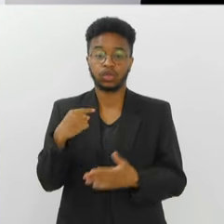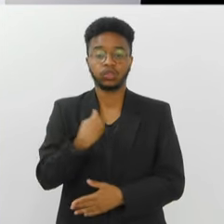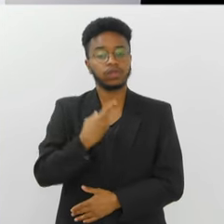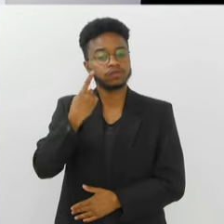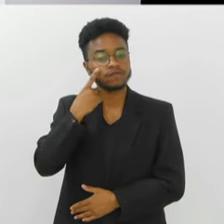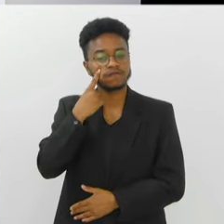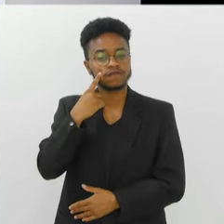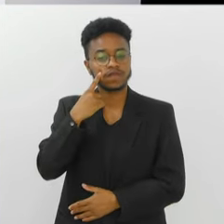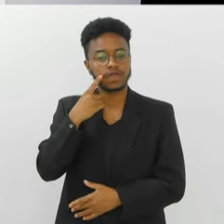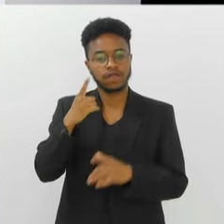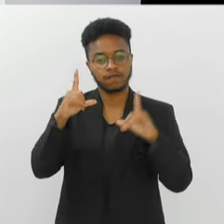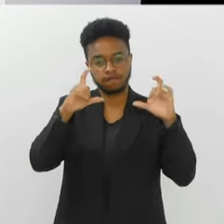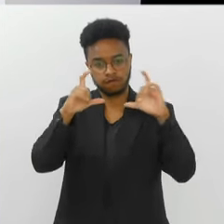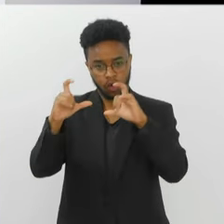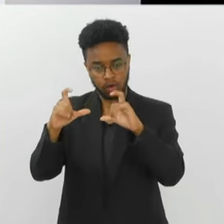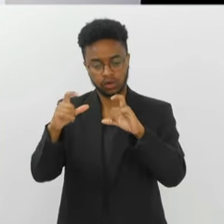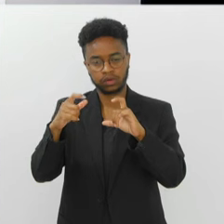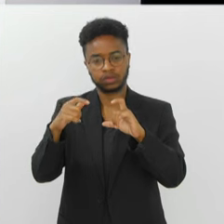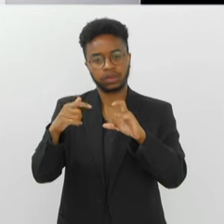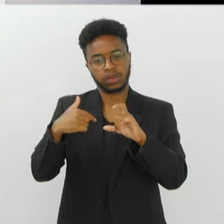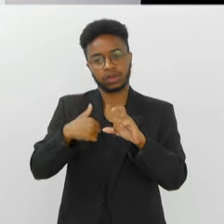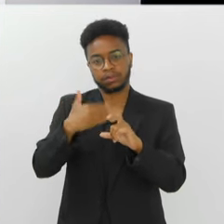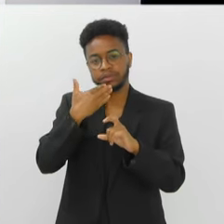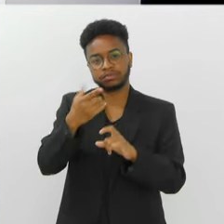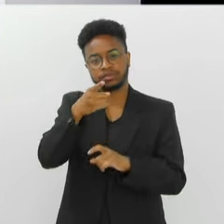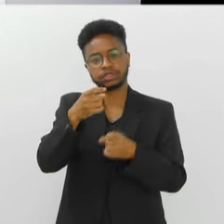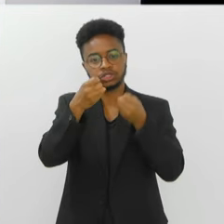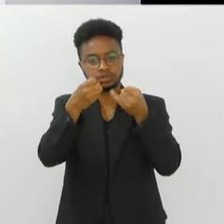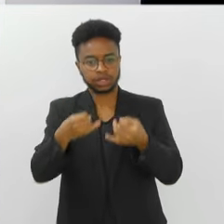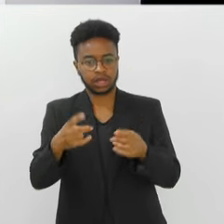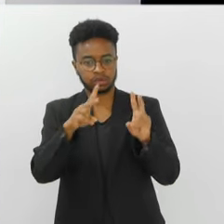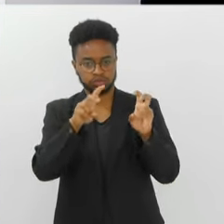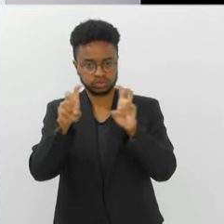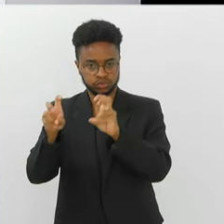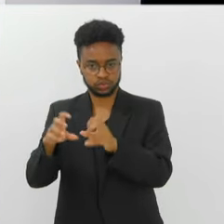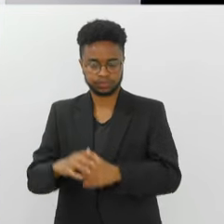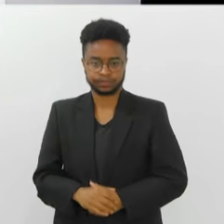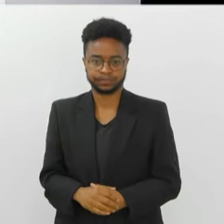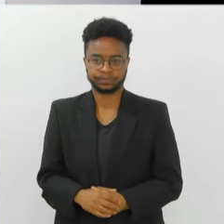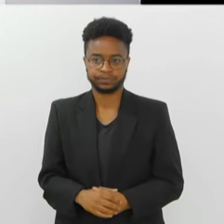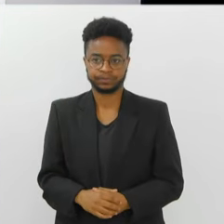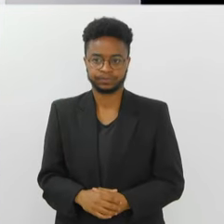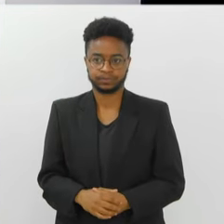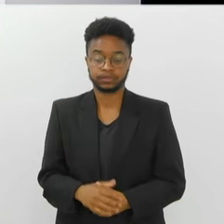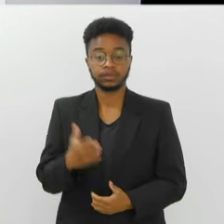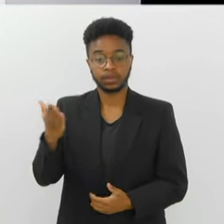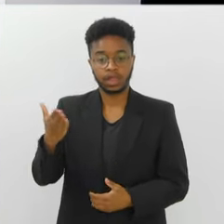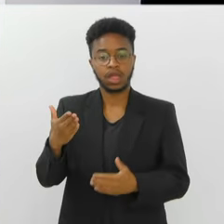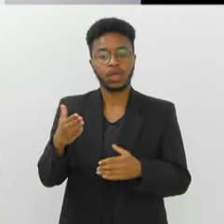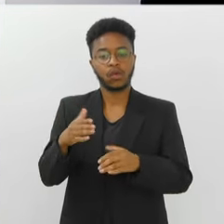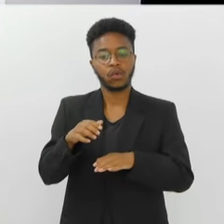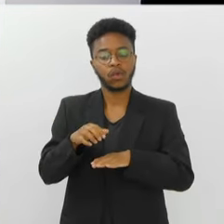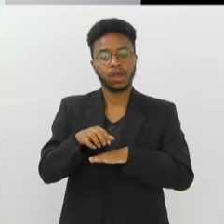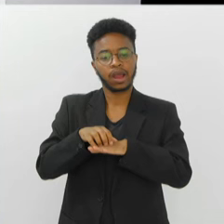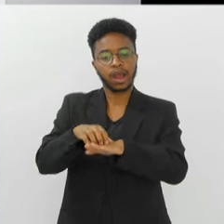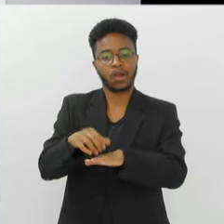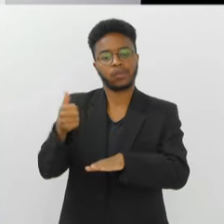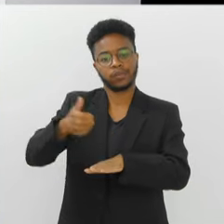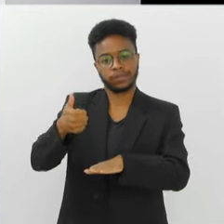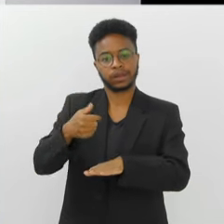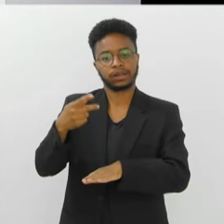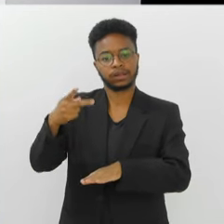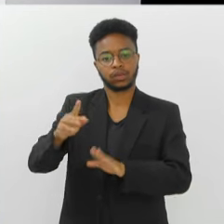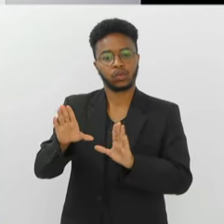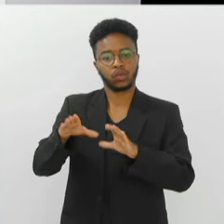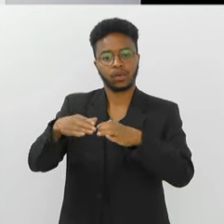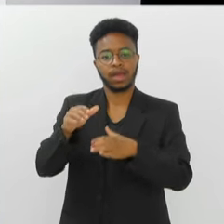Ou seja, vamos ver agora também umas imagens. Eu queria que você dissertasse sobre as... Vamos lá. Esse é o Carro Abre Alas da Águia